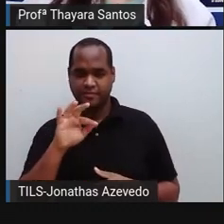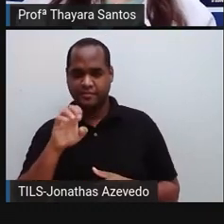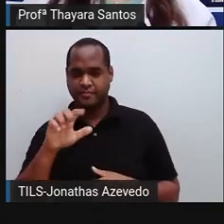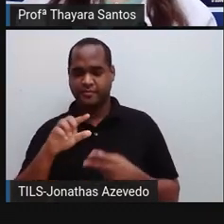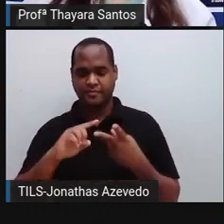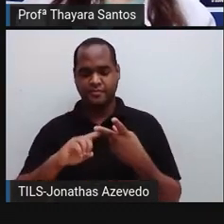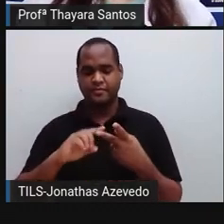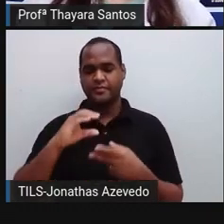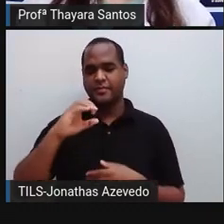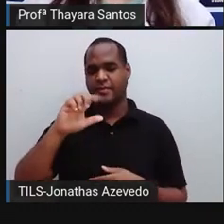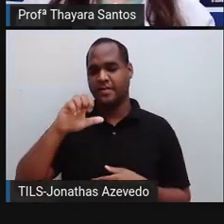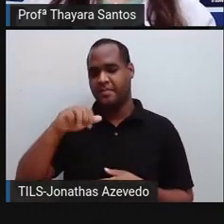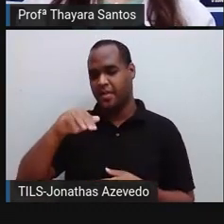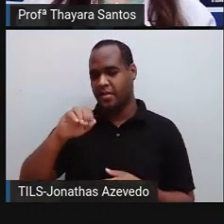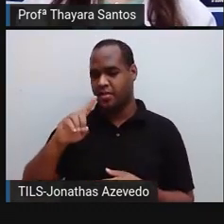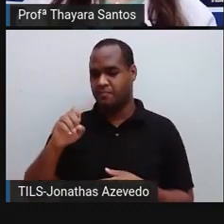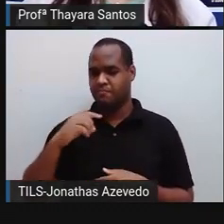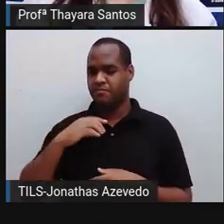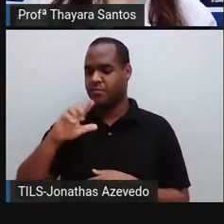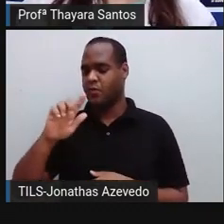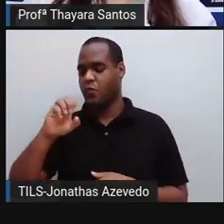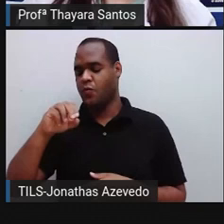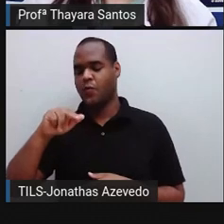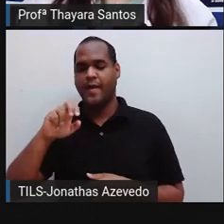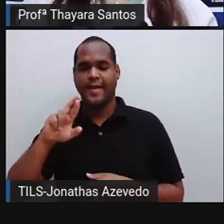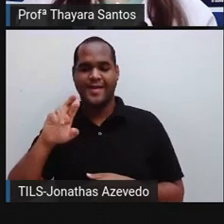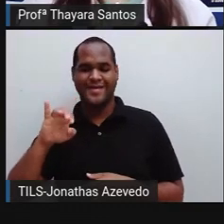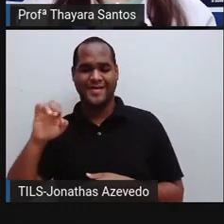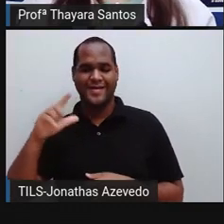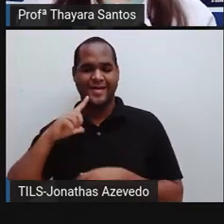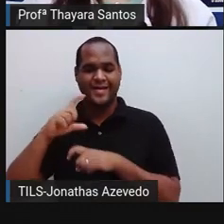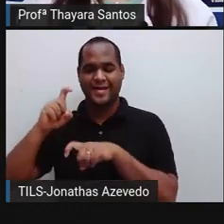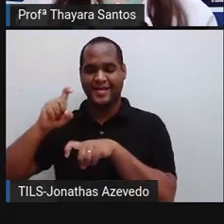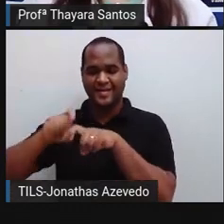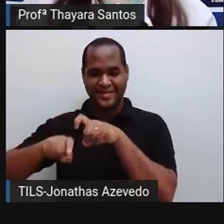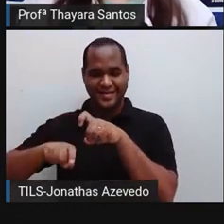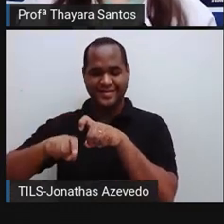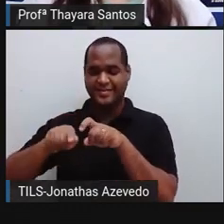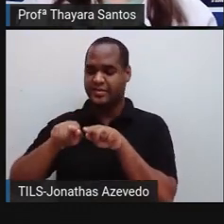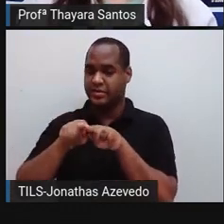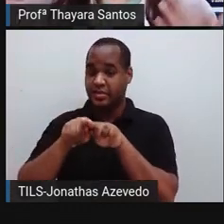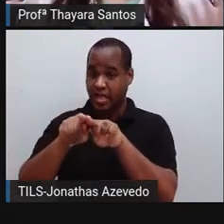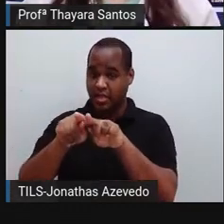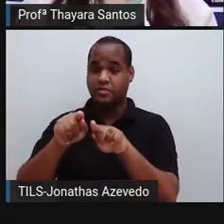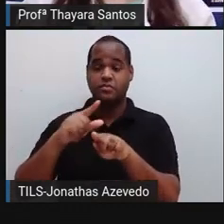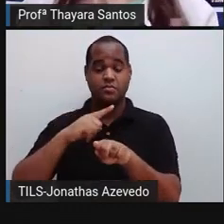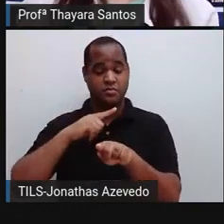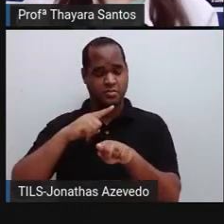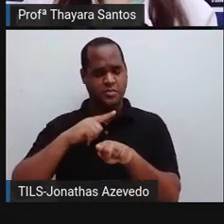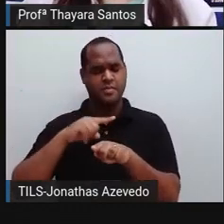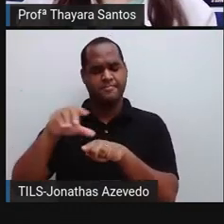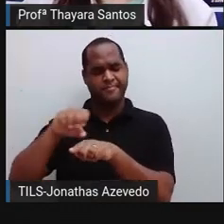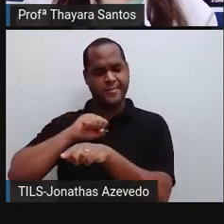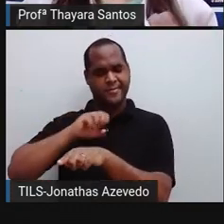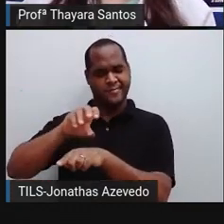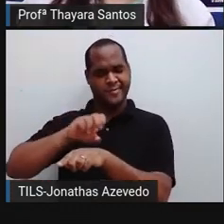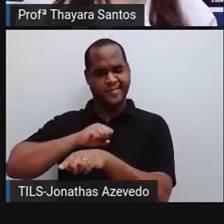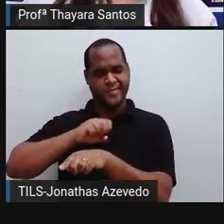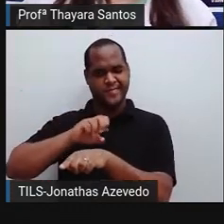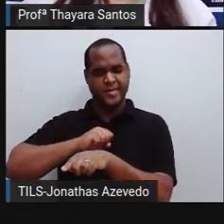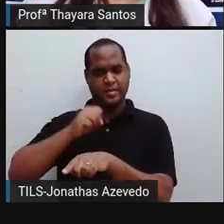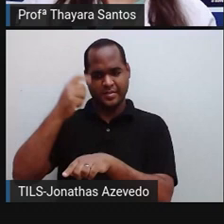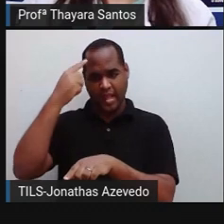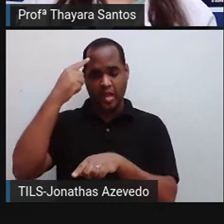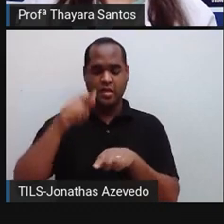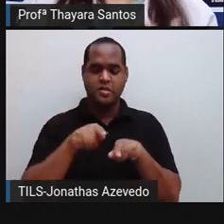gonorreia, são infecções sexualmente transmissíveis, que são transmitidas através do contato